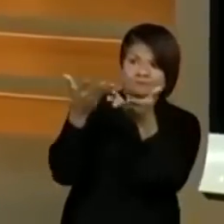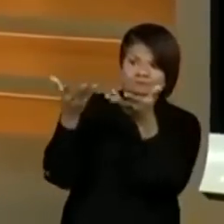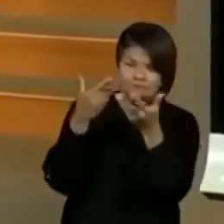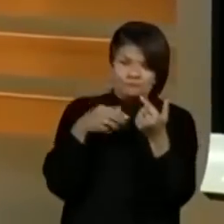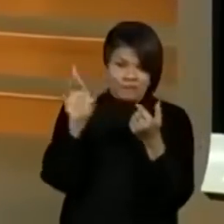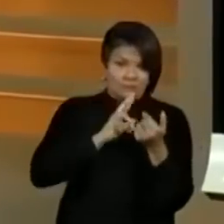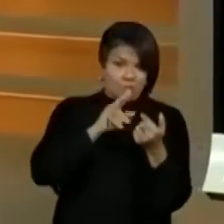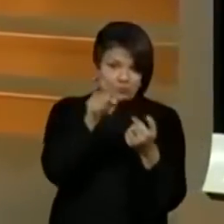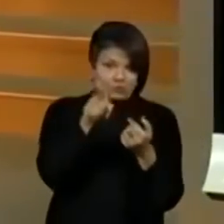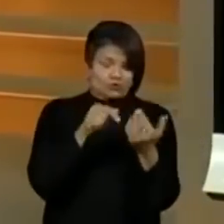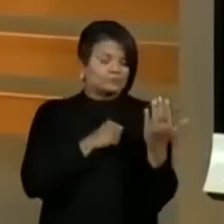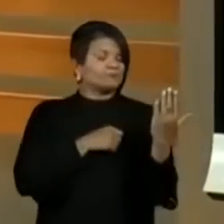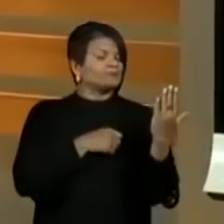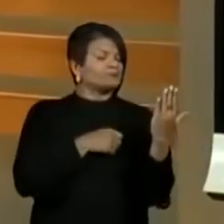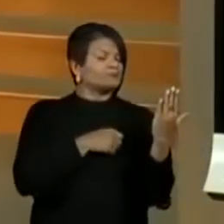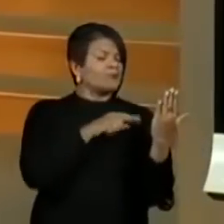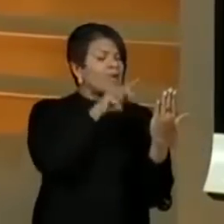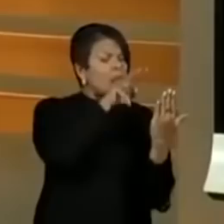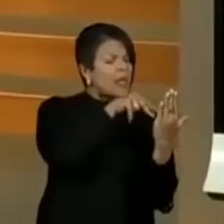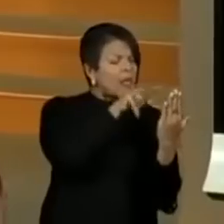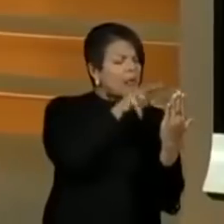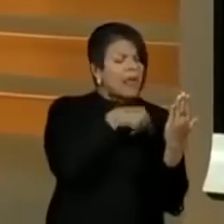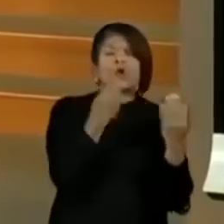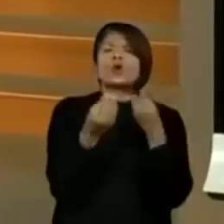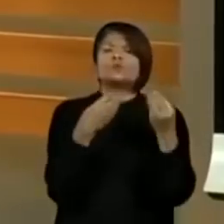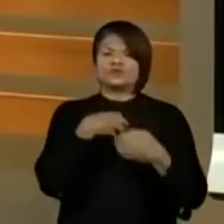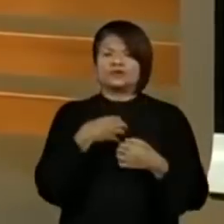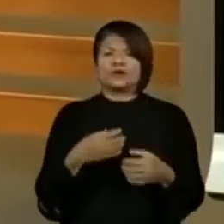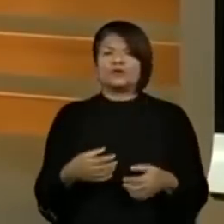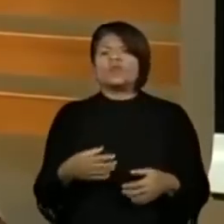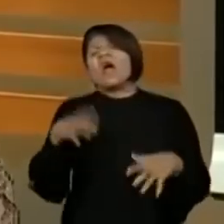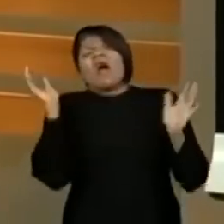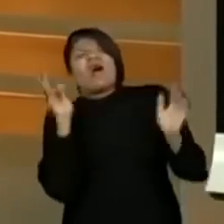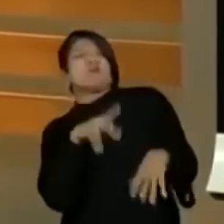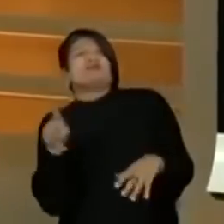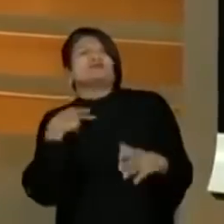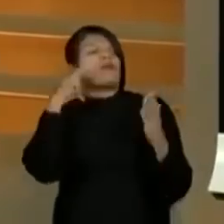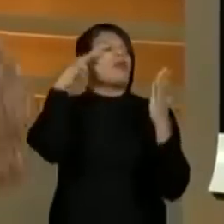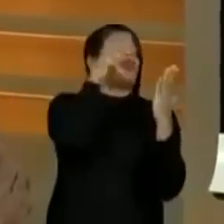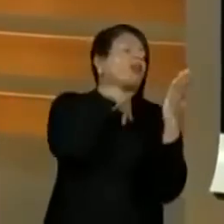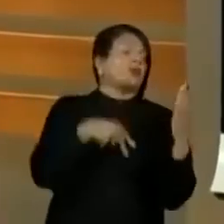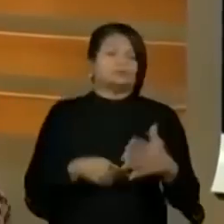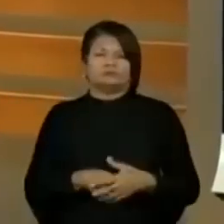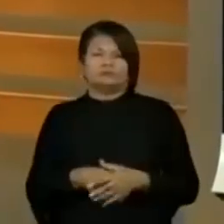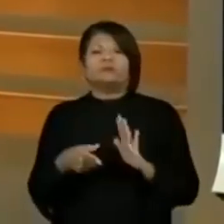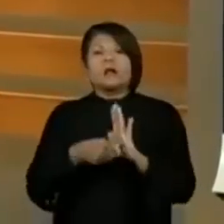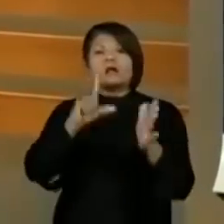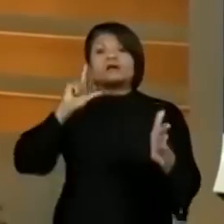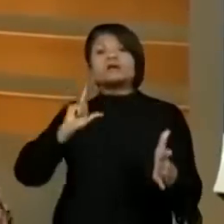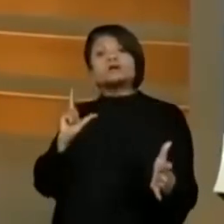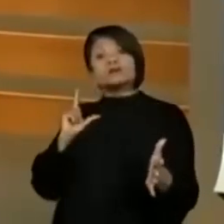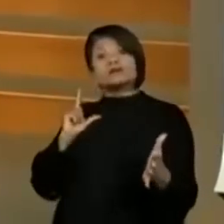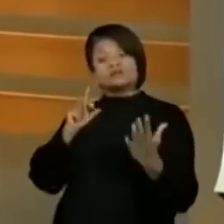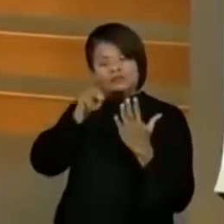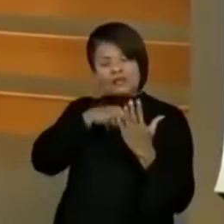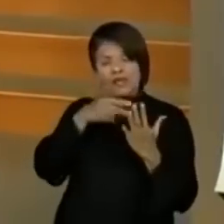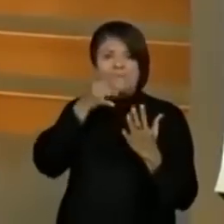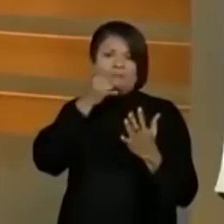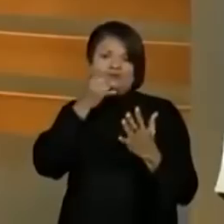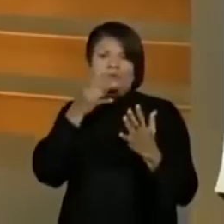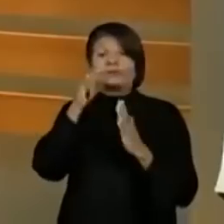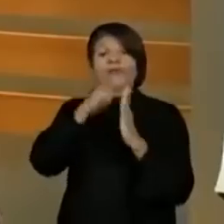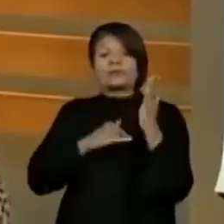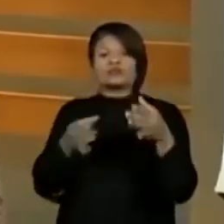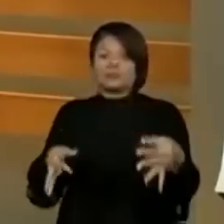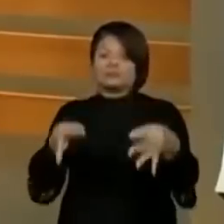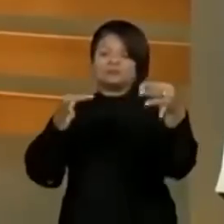Como vocês fazem a leitura? Ah, professora, eu saio lendo. O você faz antes de ler? Quando você tem o texto nas mãos, o você